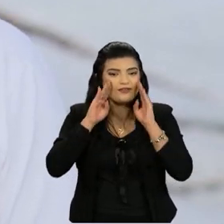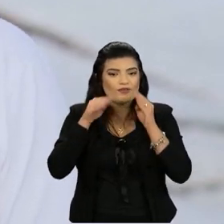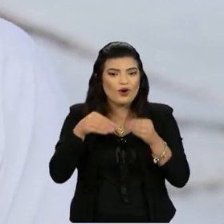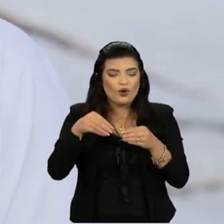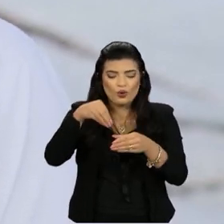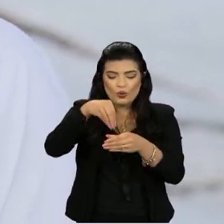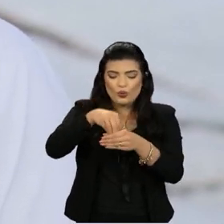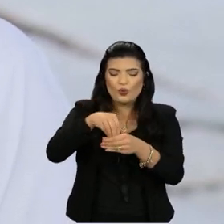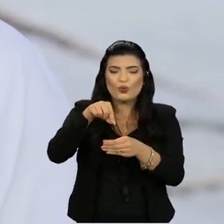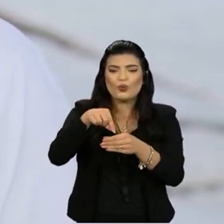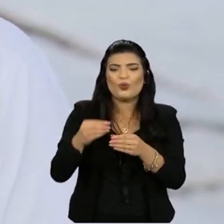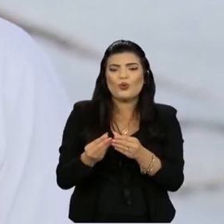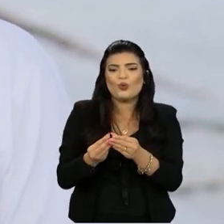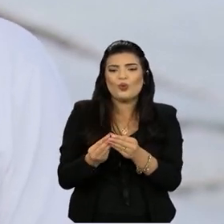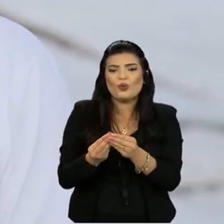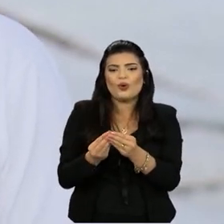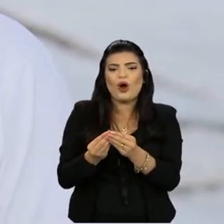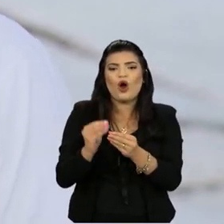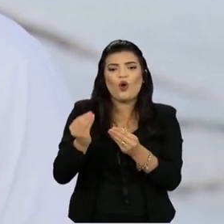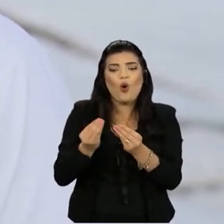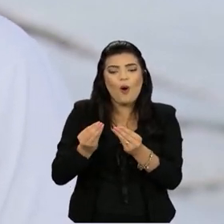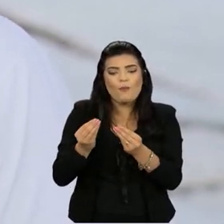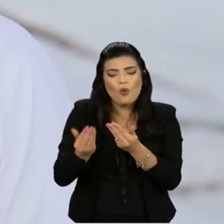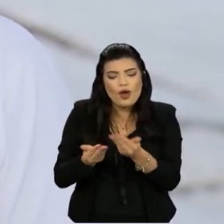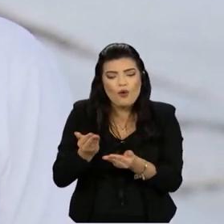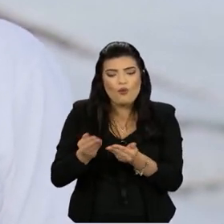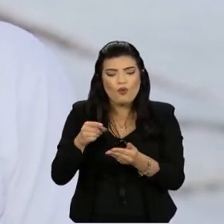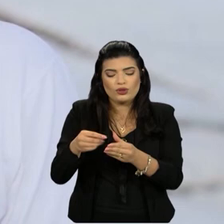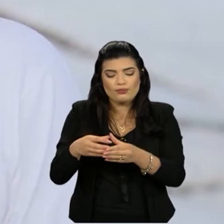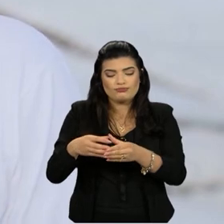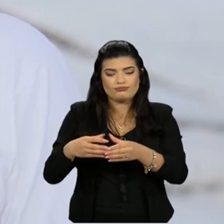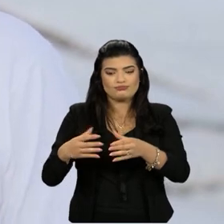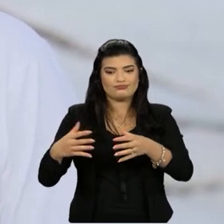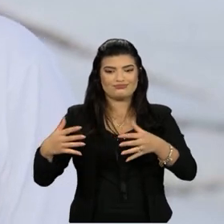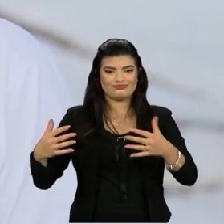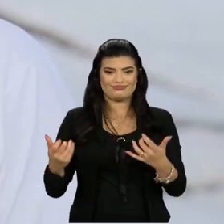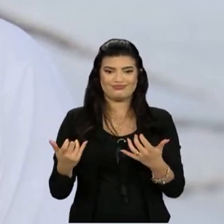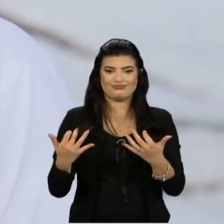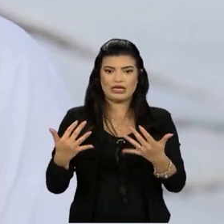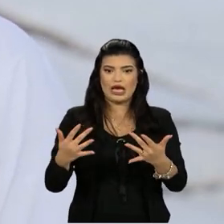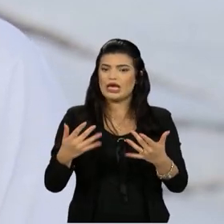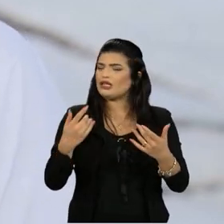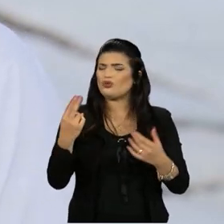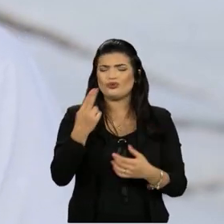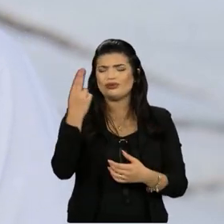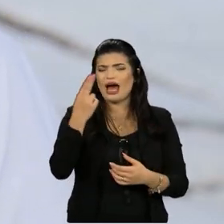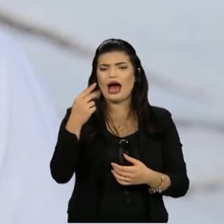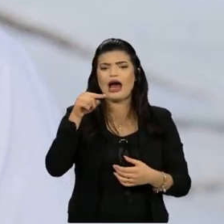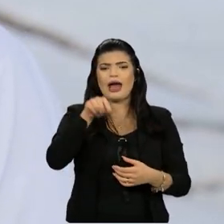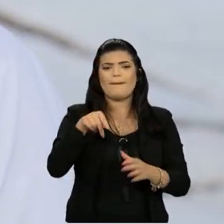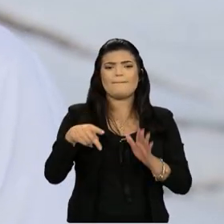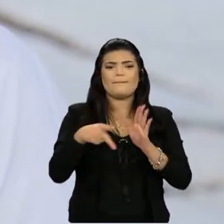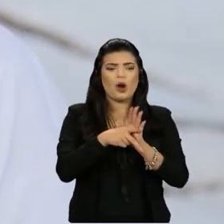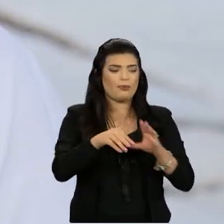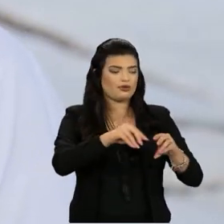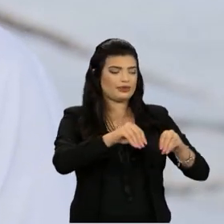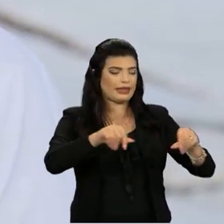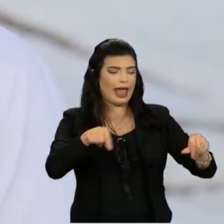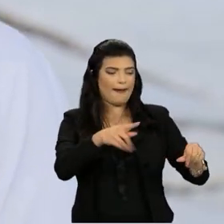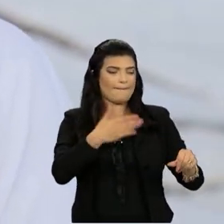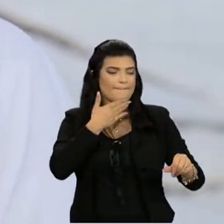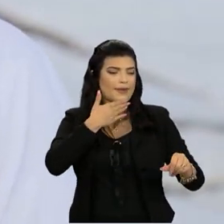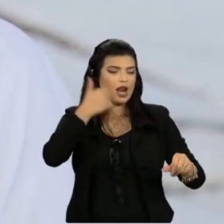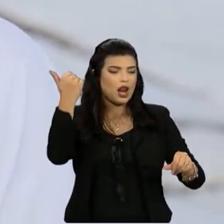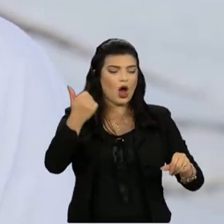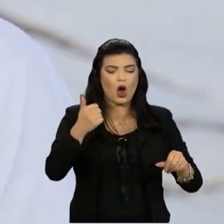qualidade da muda que você está plantando. Porque se você plantar, não adianta você ter uma terra boa, uma adubação boa, tudo de primeira qualidade, com uma